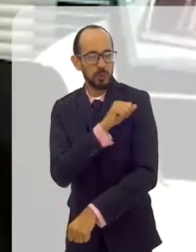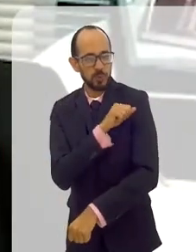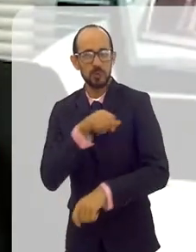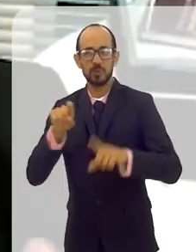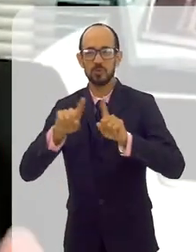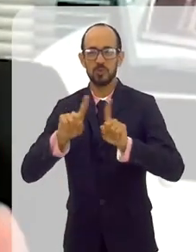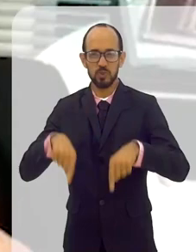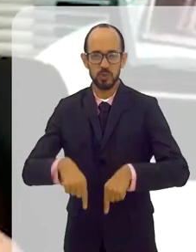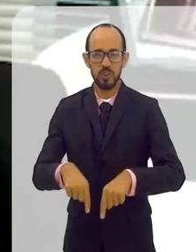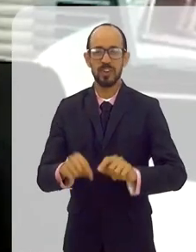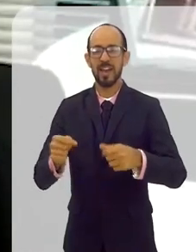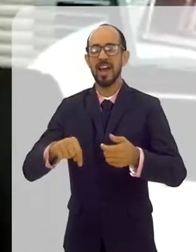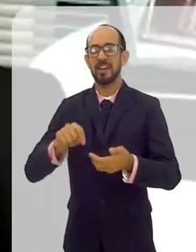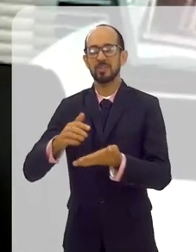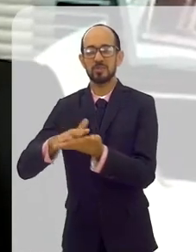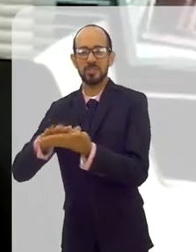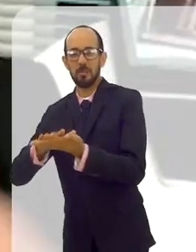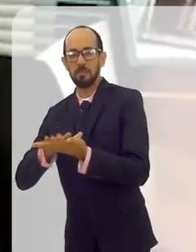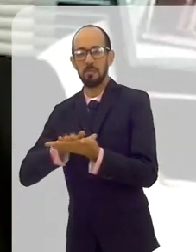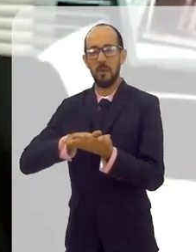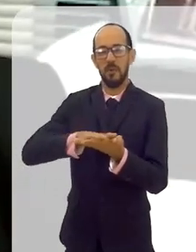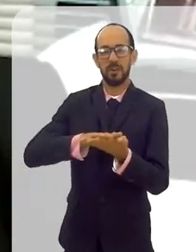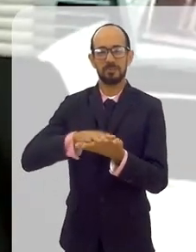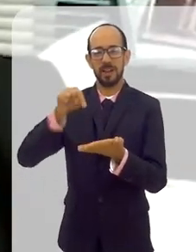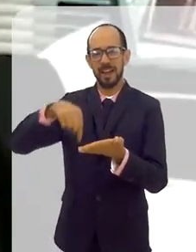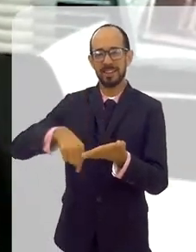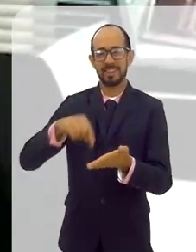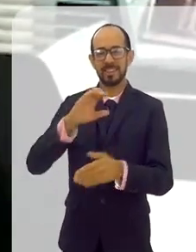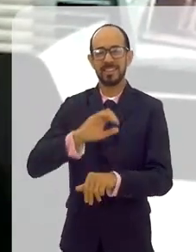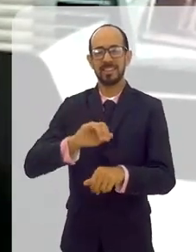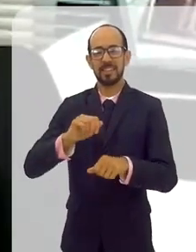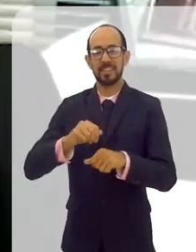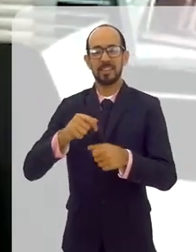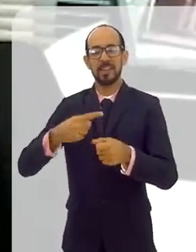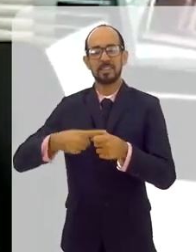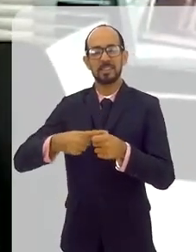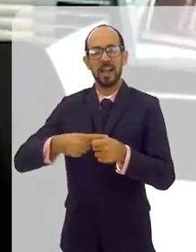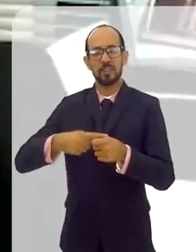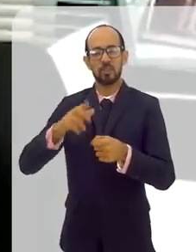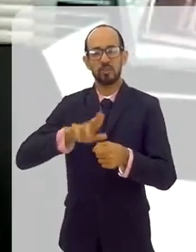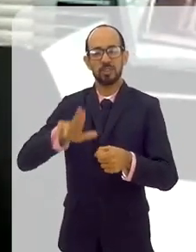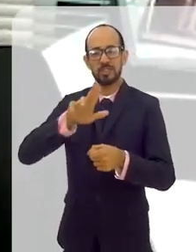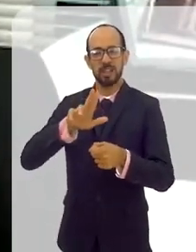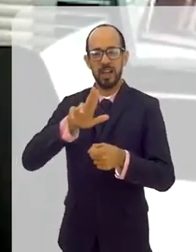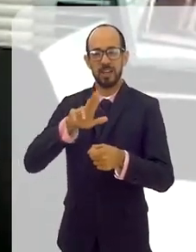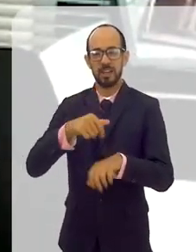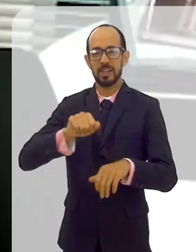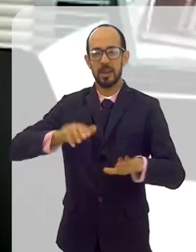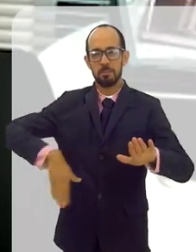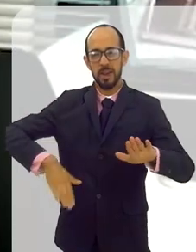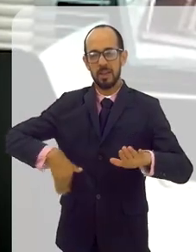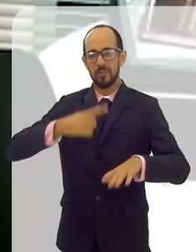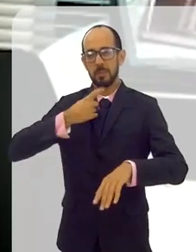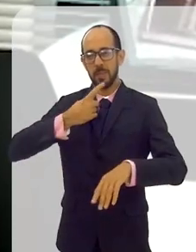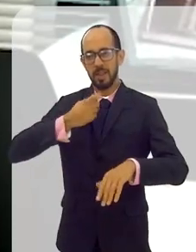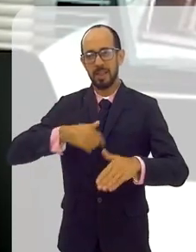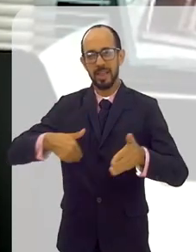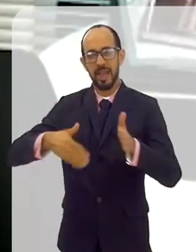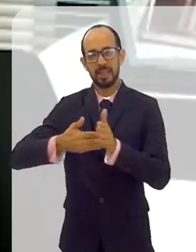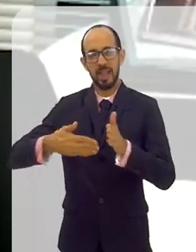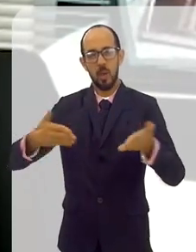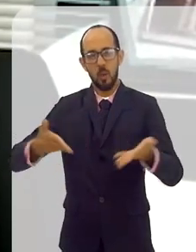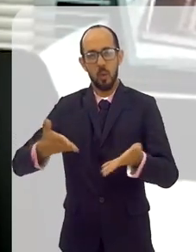técnicos e docentes, no sambódromo, aqui na Cidade Universitária, na Praia Vermelha. E até hoje, nossos estudantes